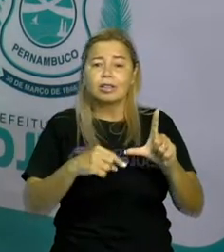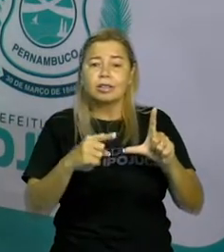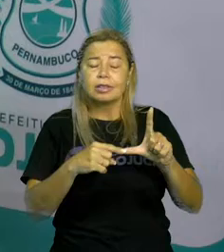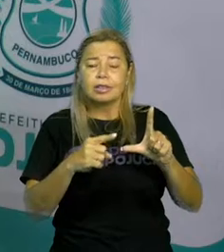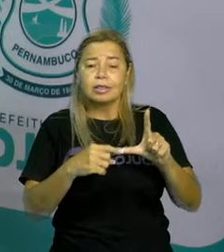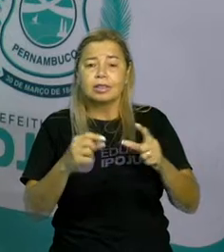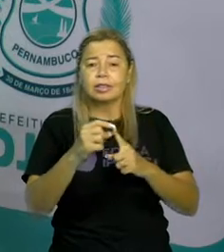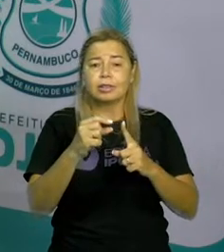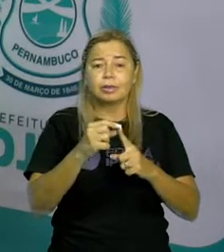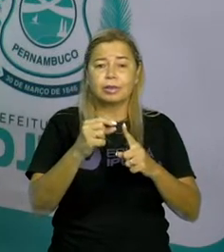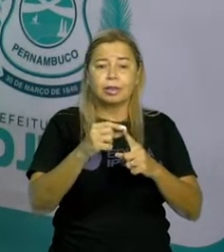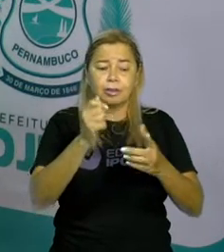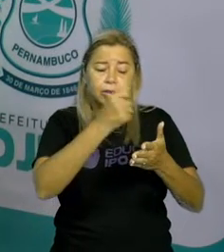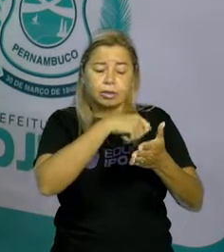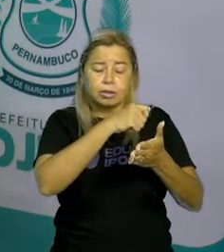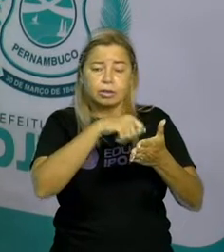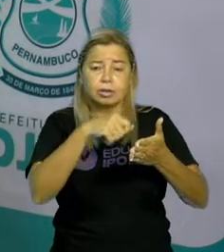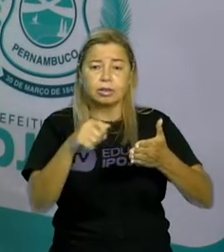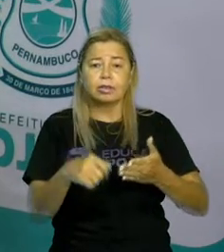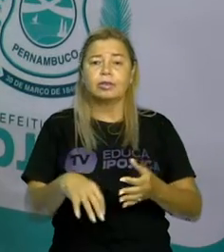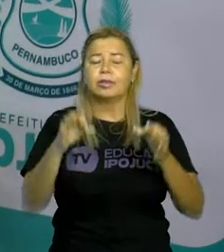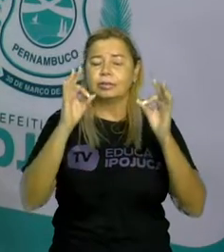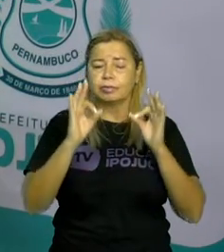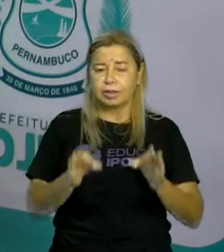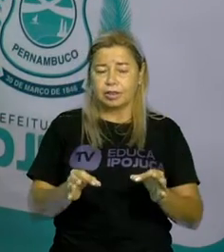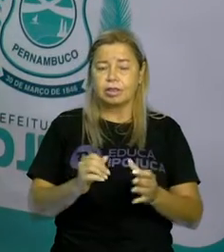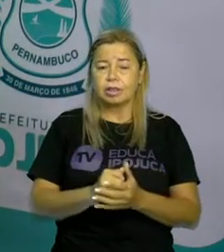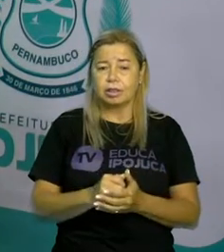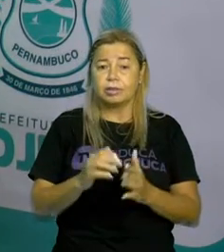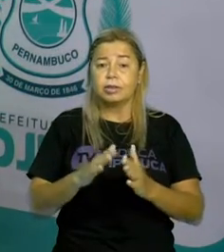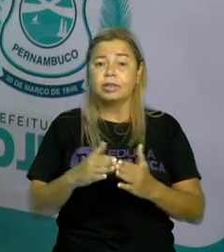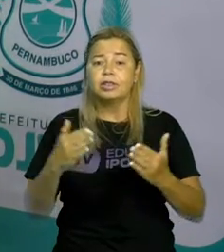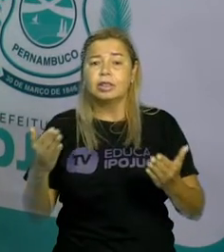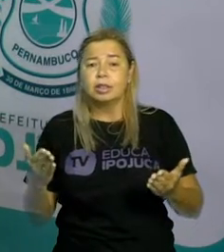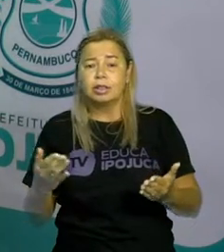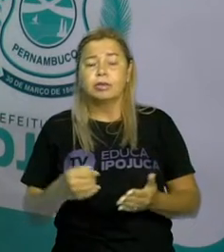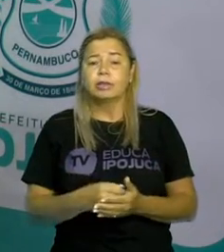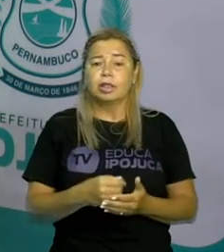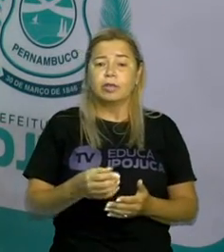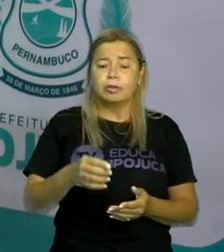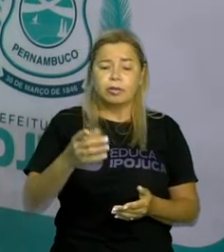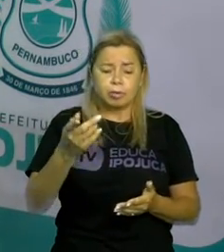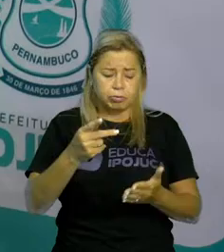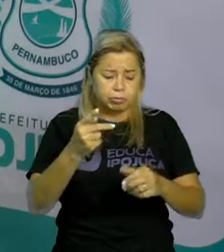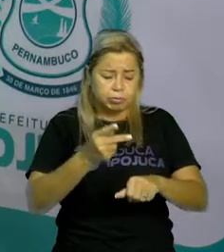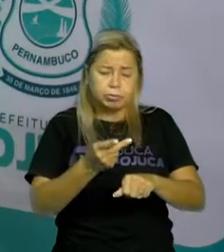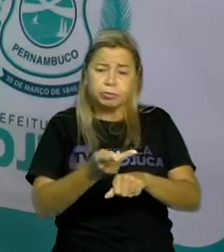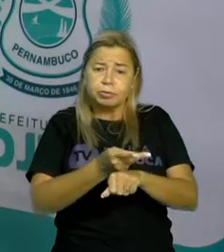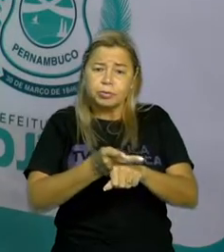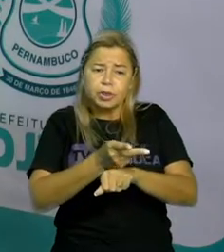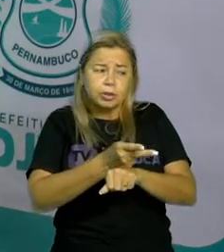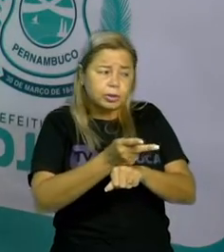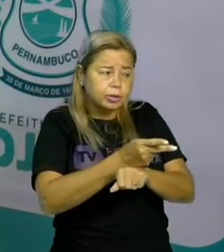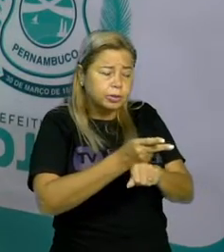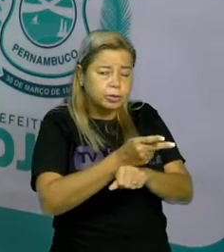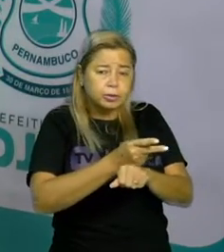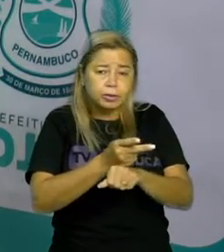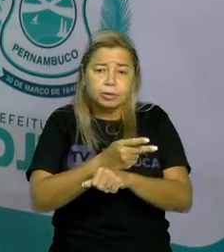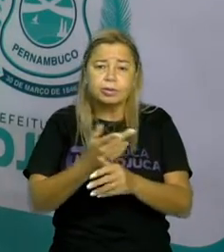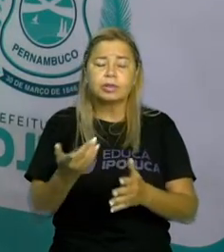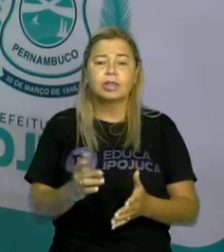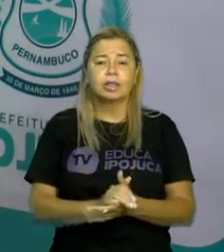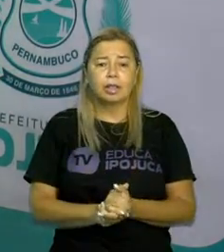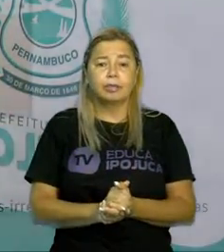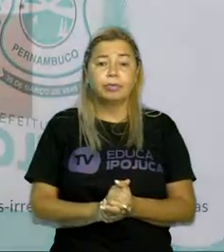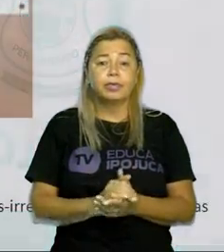palavras no dicionário, isso ajuda a gente a memorizar como escreve ter essas palavras, tá bom? Aqui a gente tem assim, palavras com